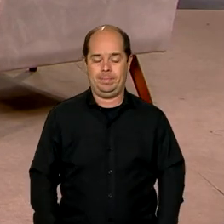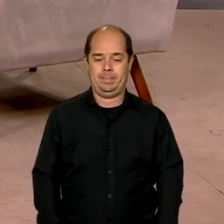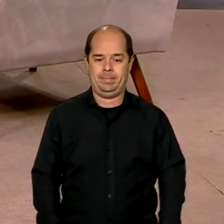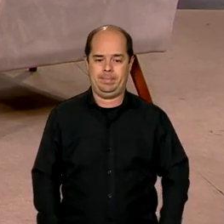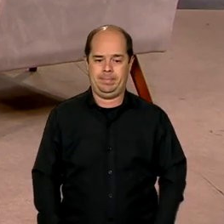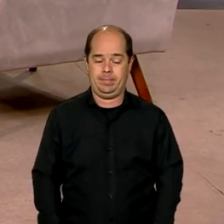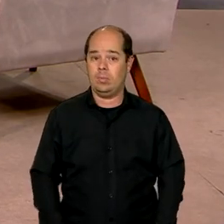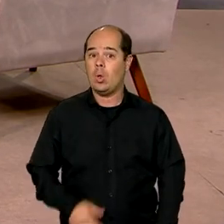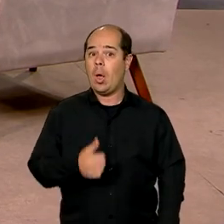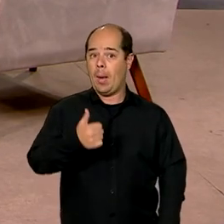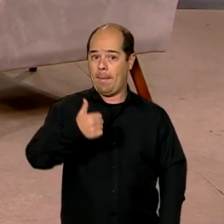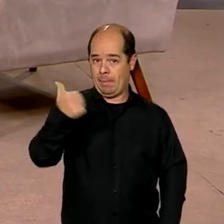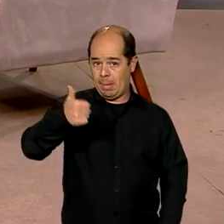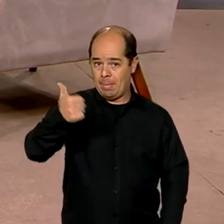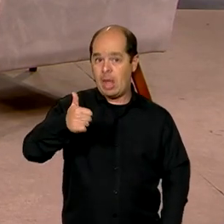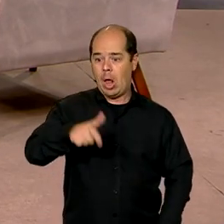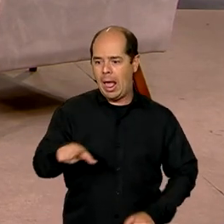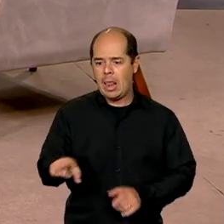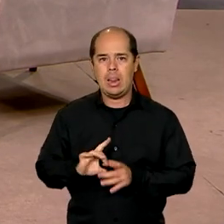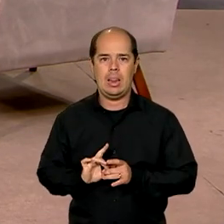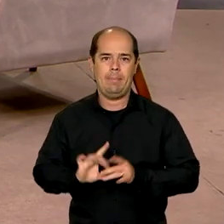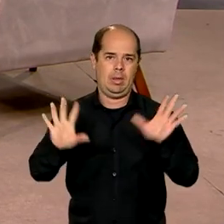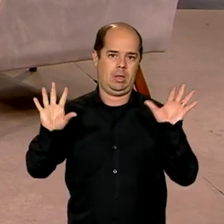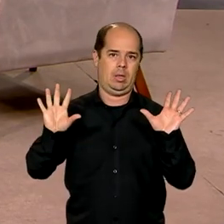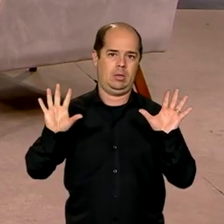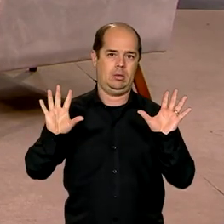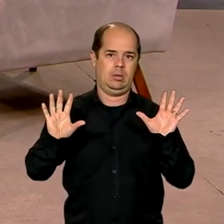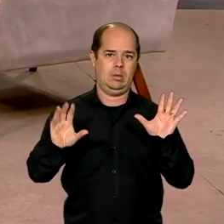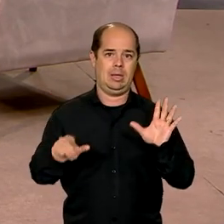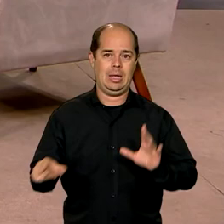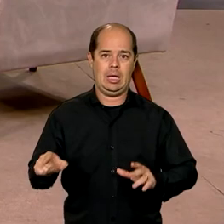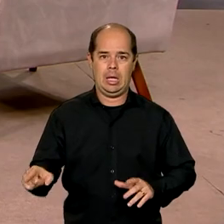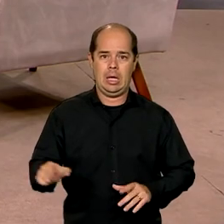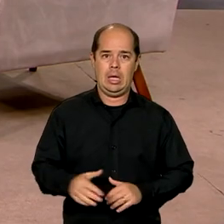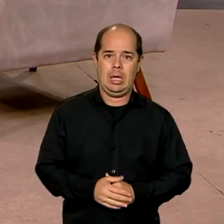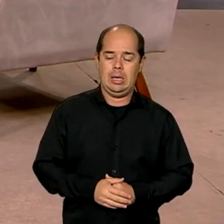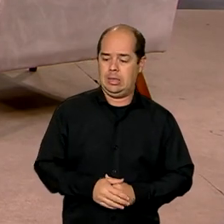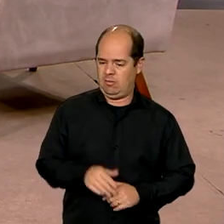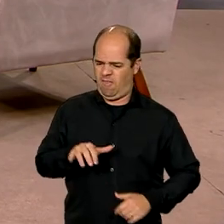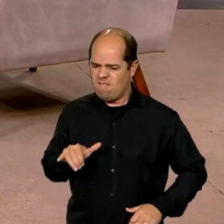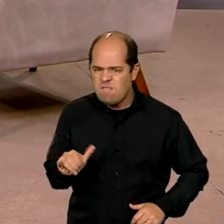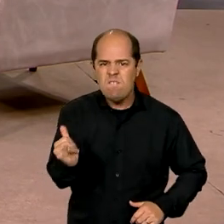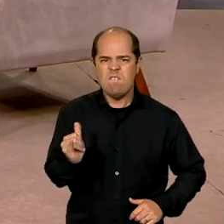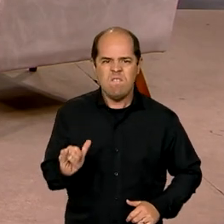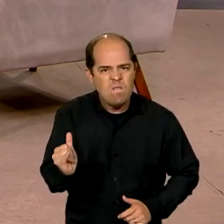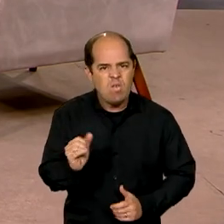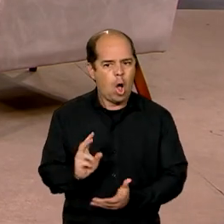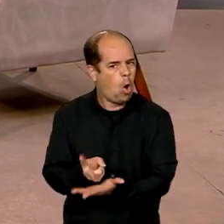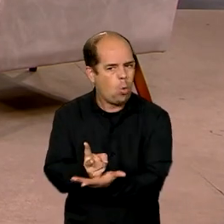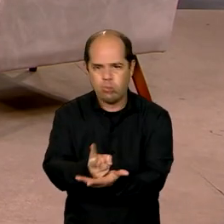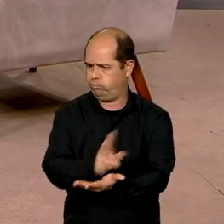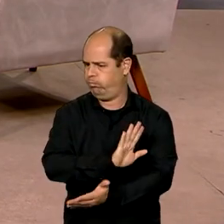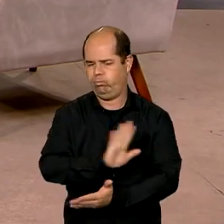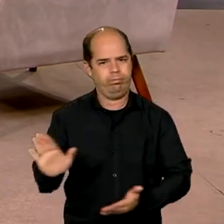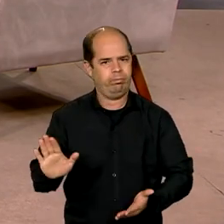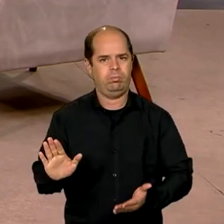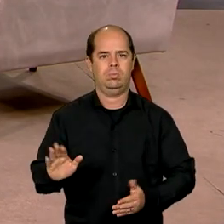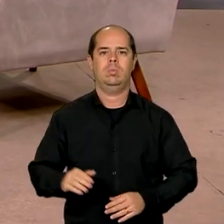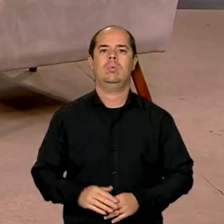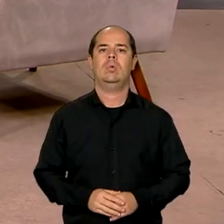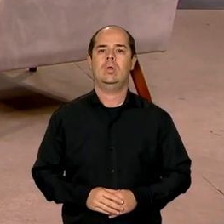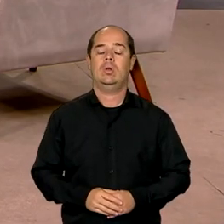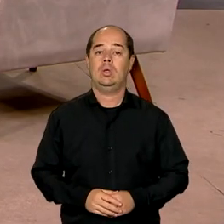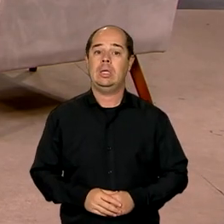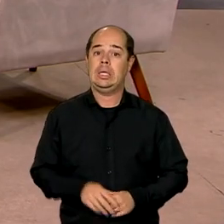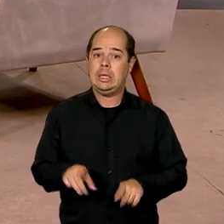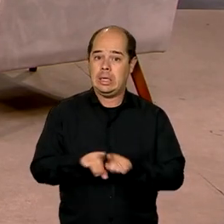é a liberdade, libertar as crianças daquela situação de exploração inadequada e garantir os seus direitos. Se ele